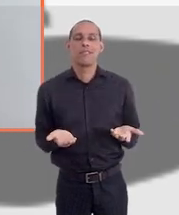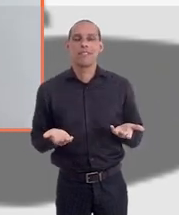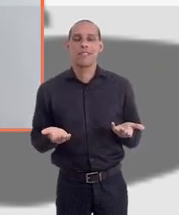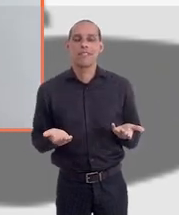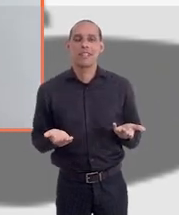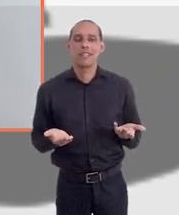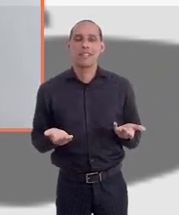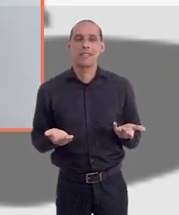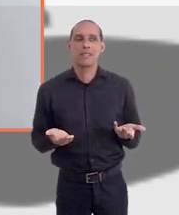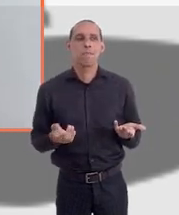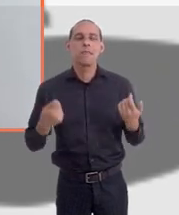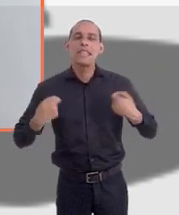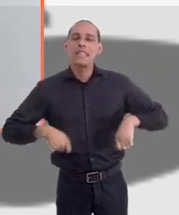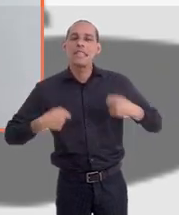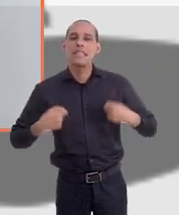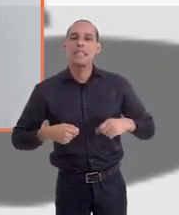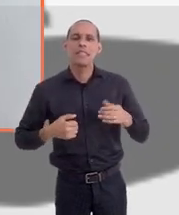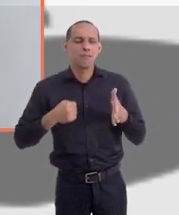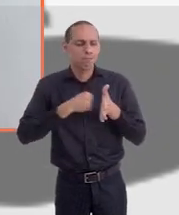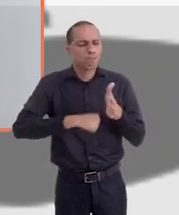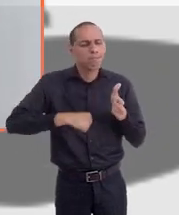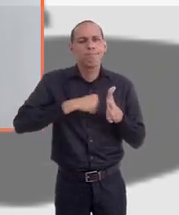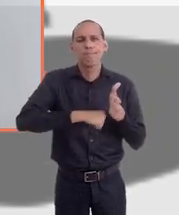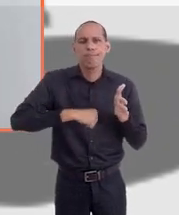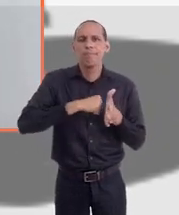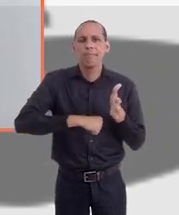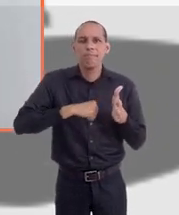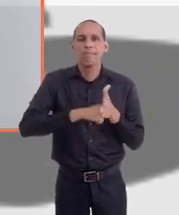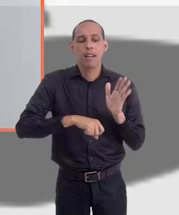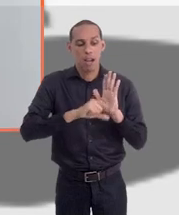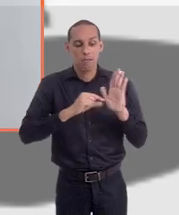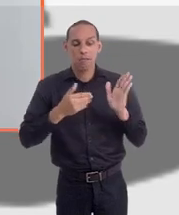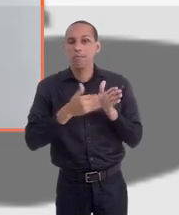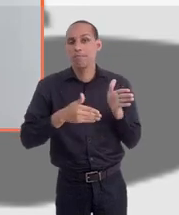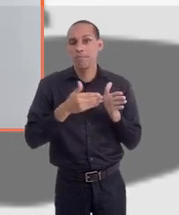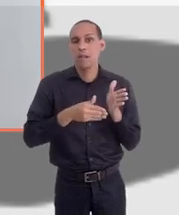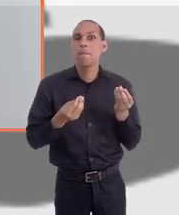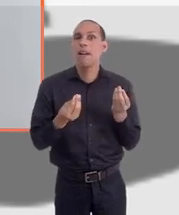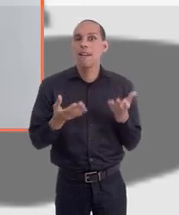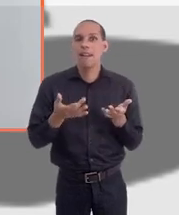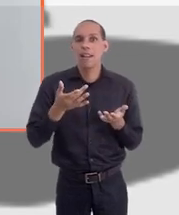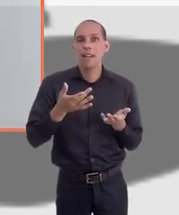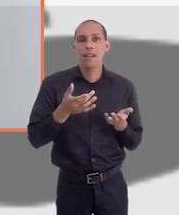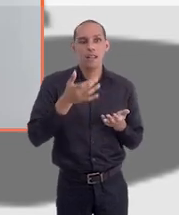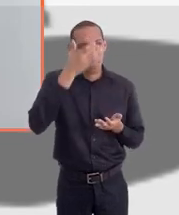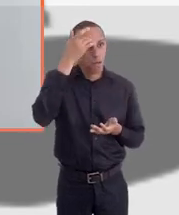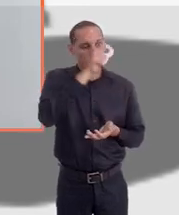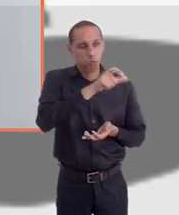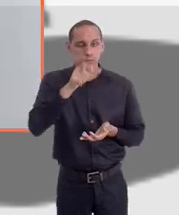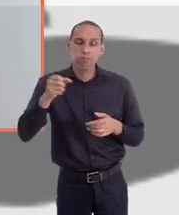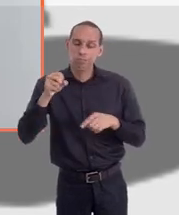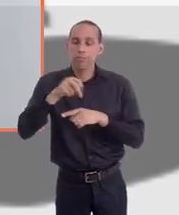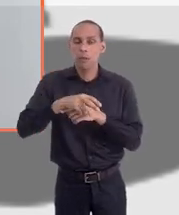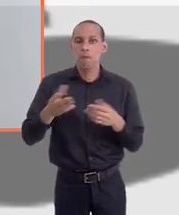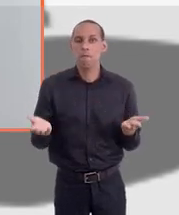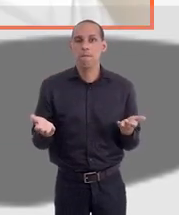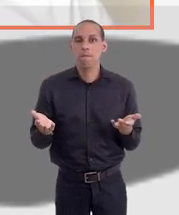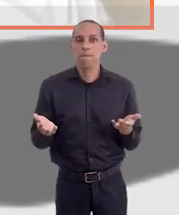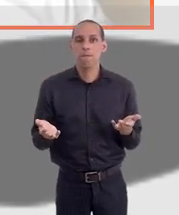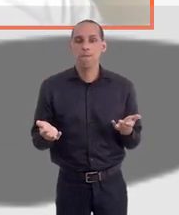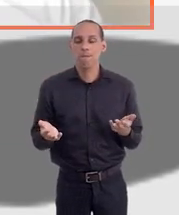é preciso combater, vamos dizer assim, essa cláusula de barreira para permitir que essas vagas sejam preenchidas.